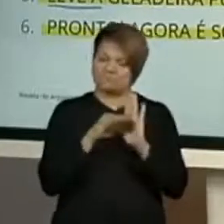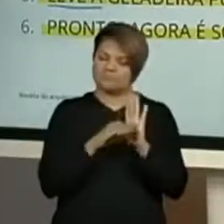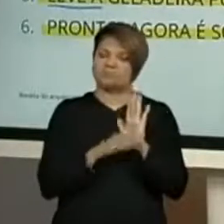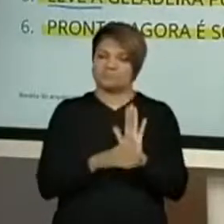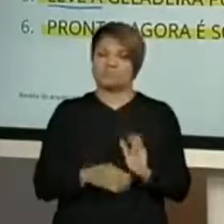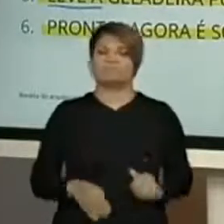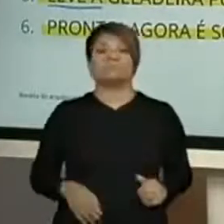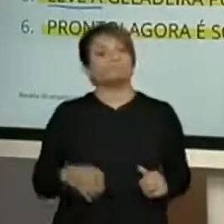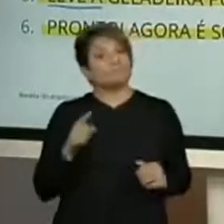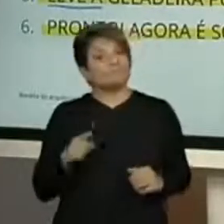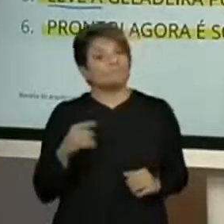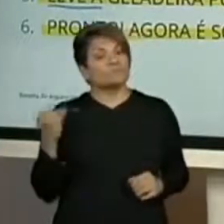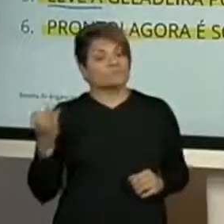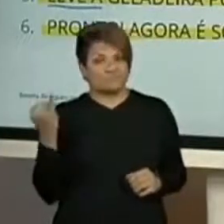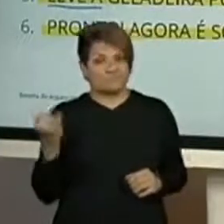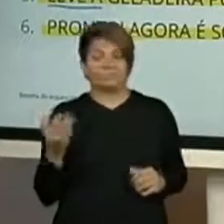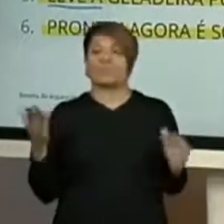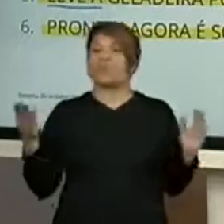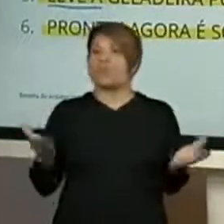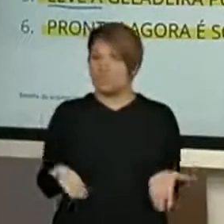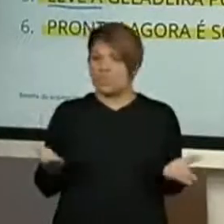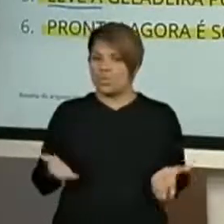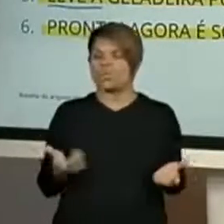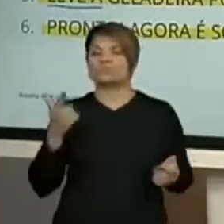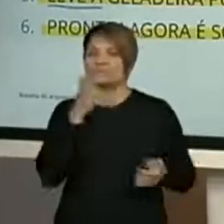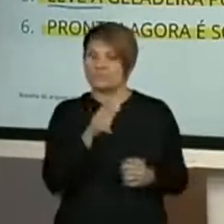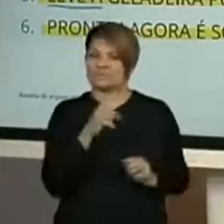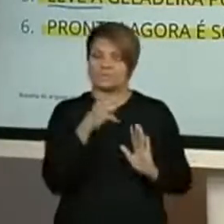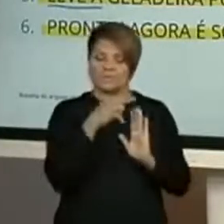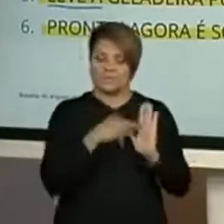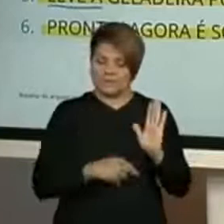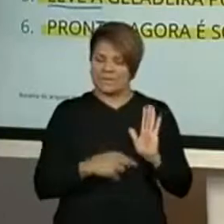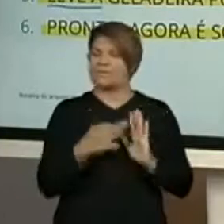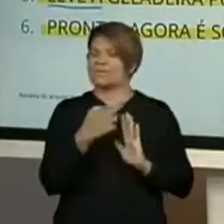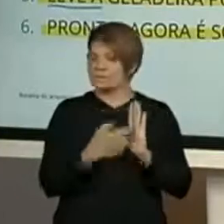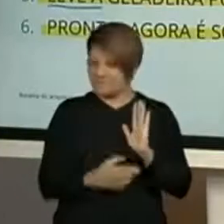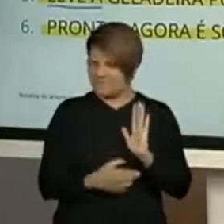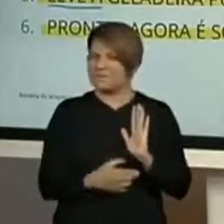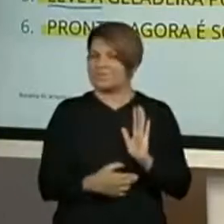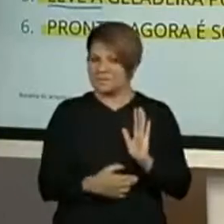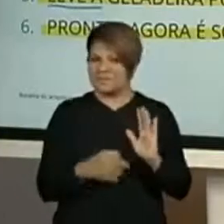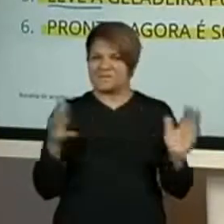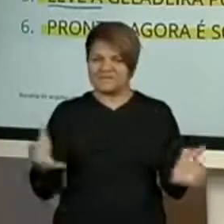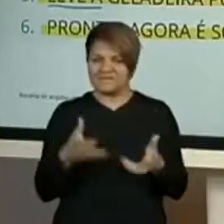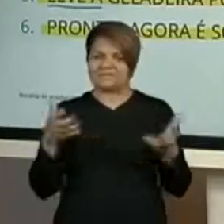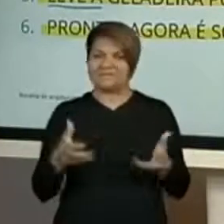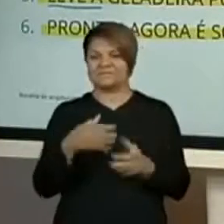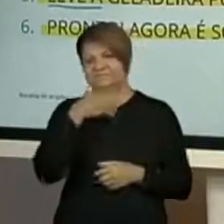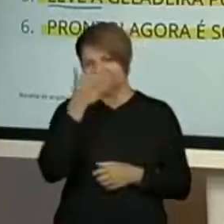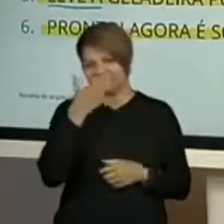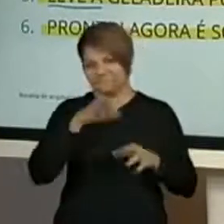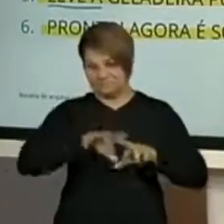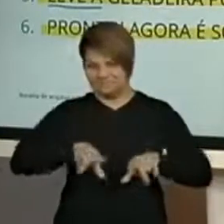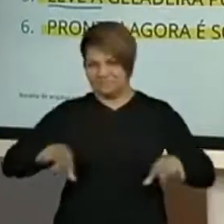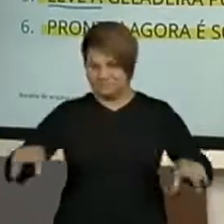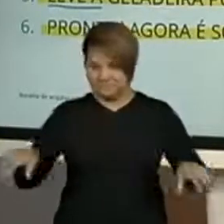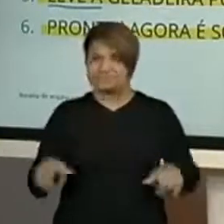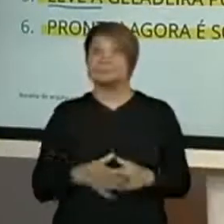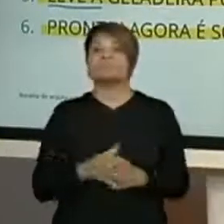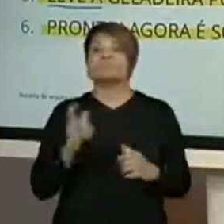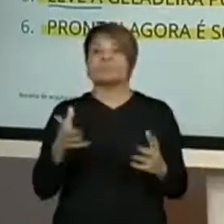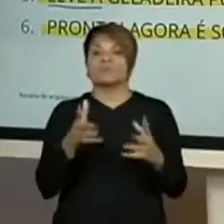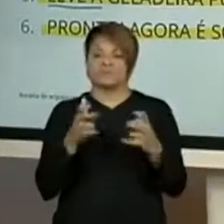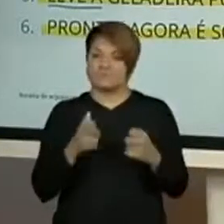Então, hoje, a gente conseguiu ler uma receita de salada de frutas e a gente